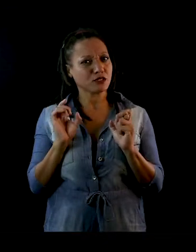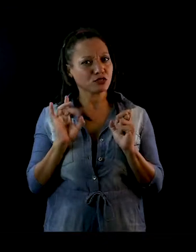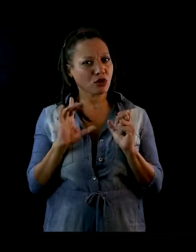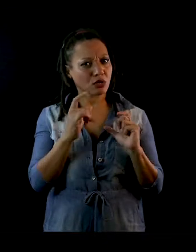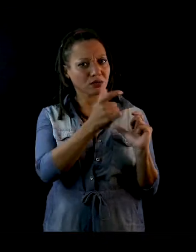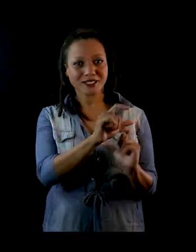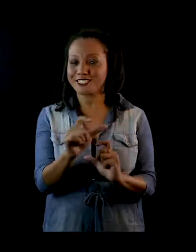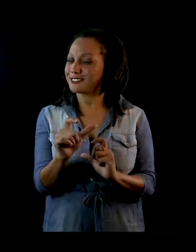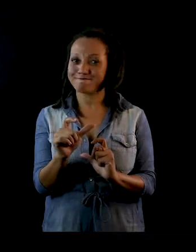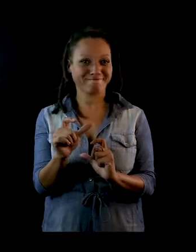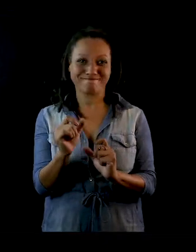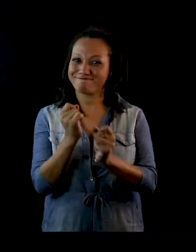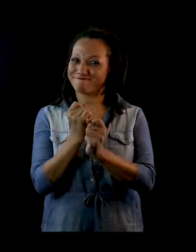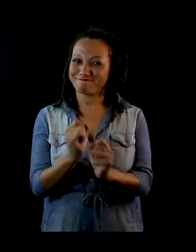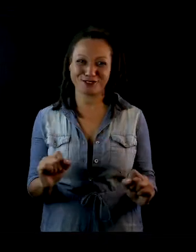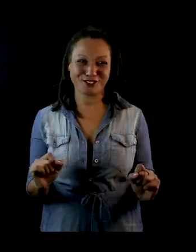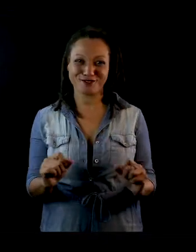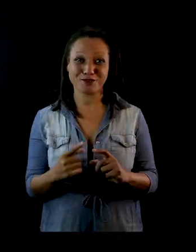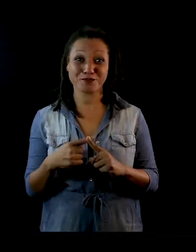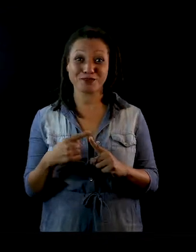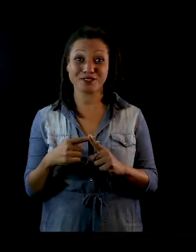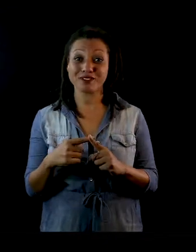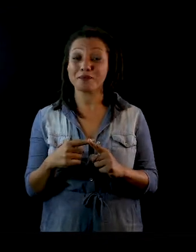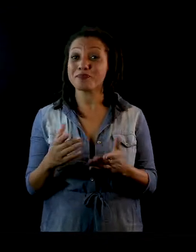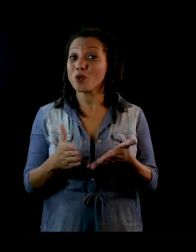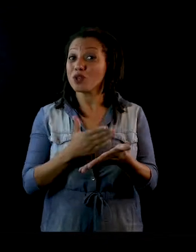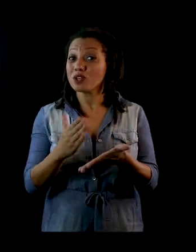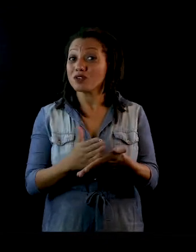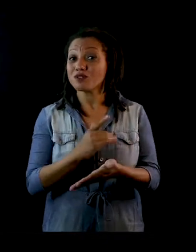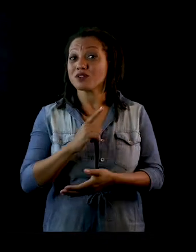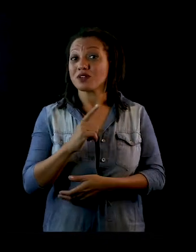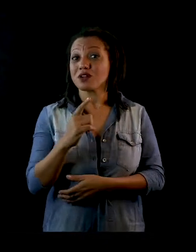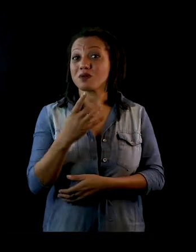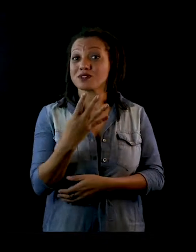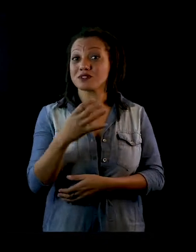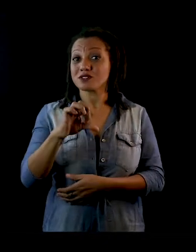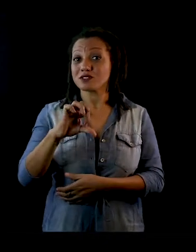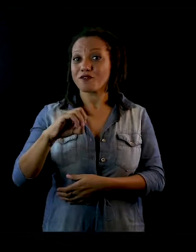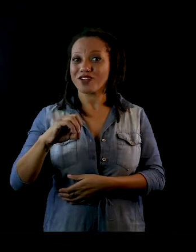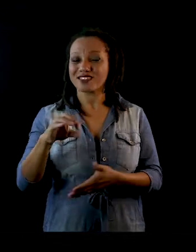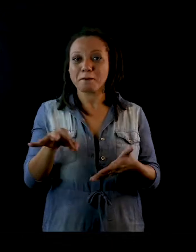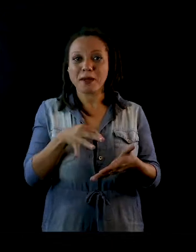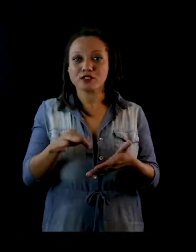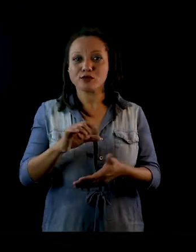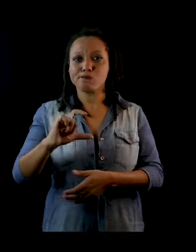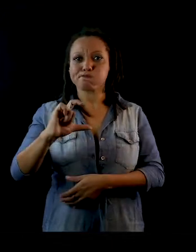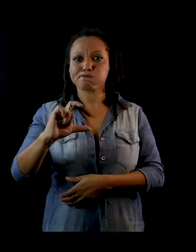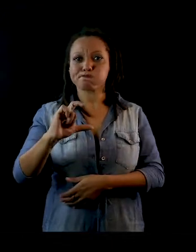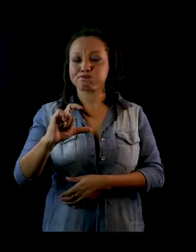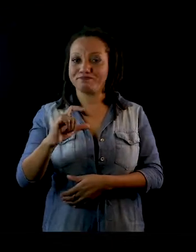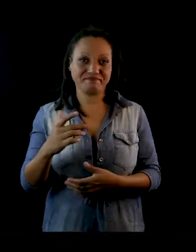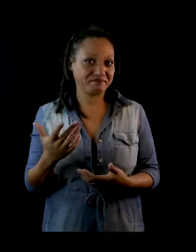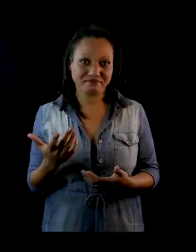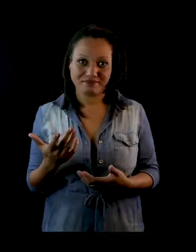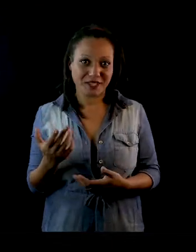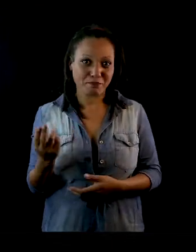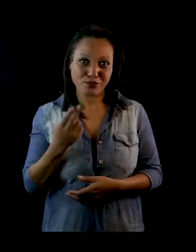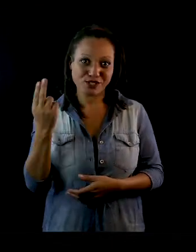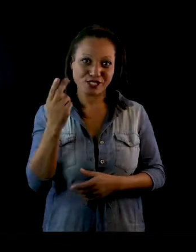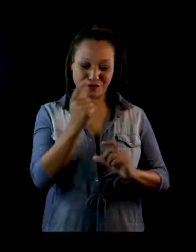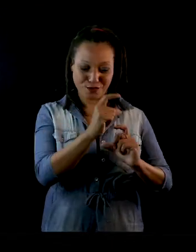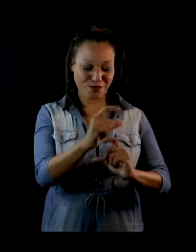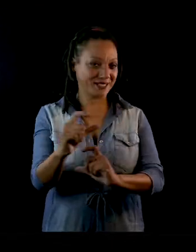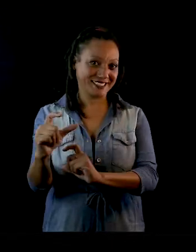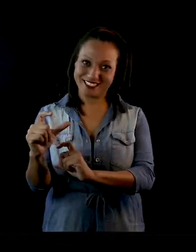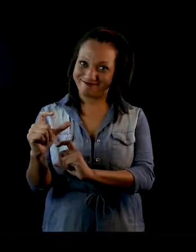só como quadrinhos. Tanto que o livro tem 490 páginas, então eu não teria condições de fazer isso